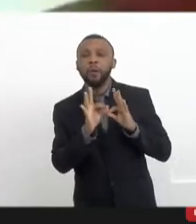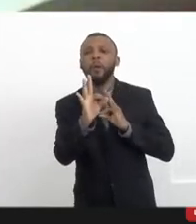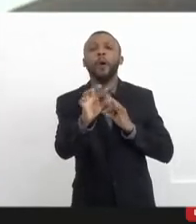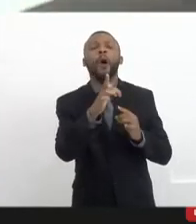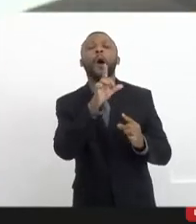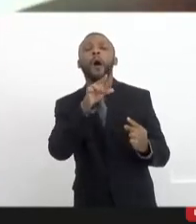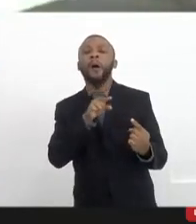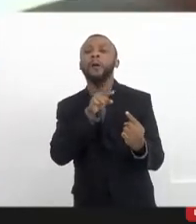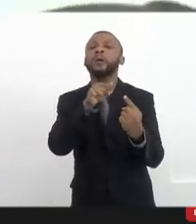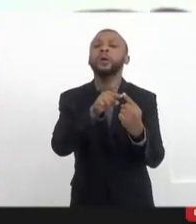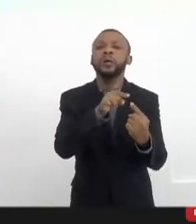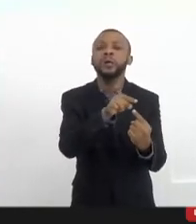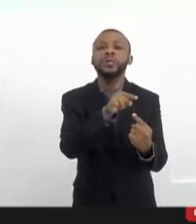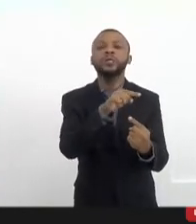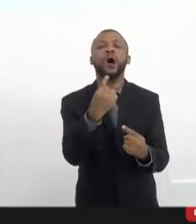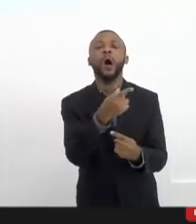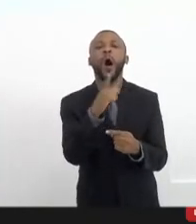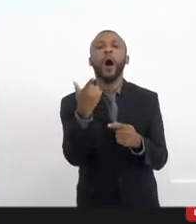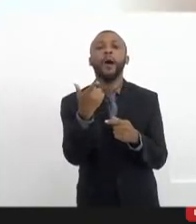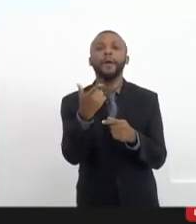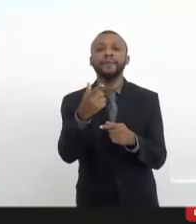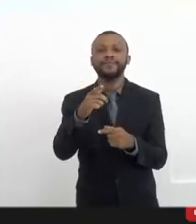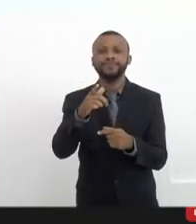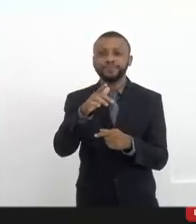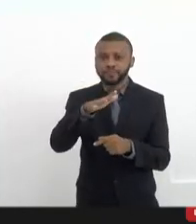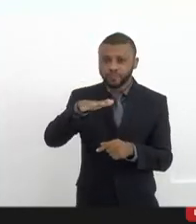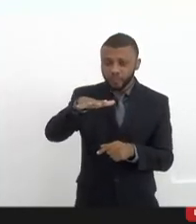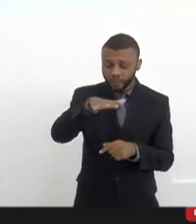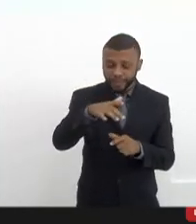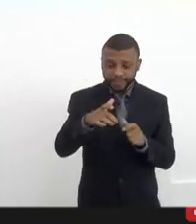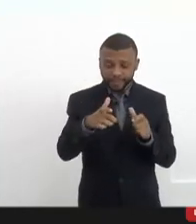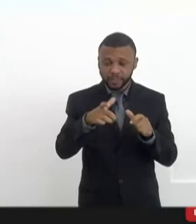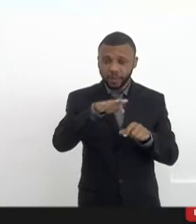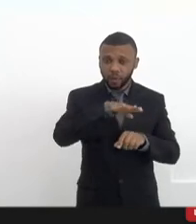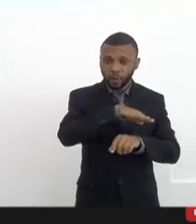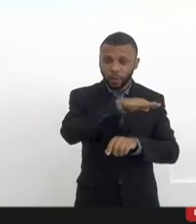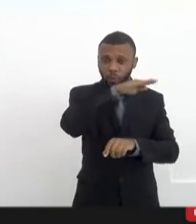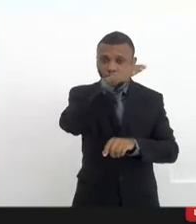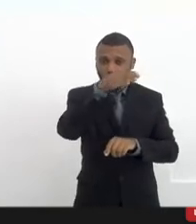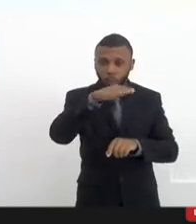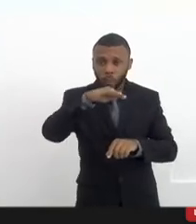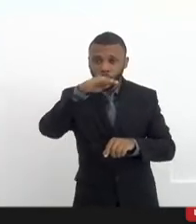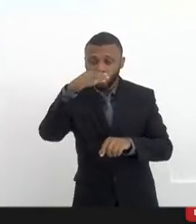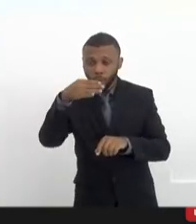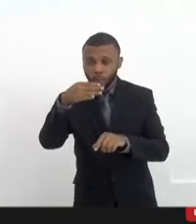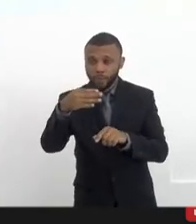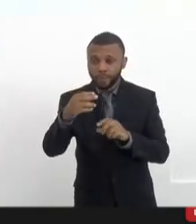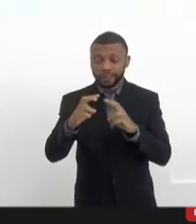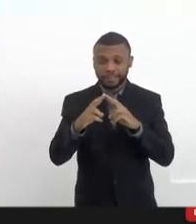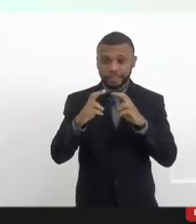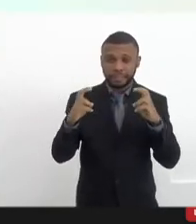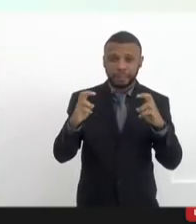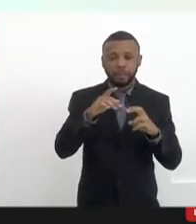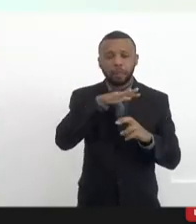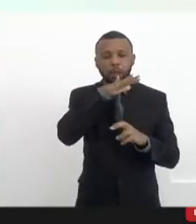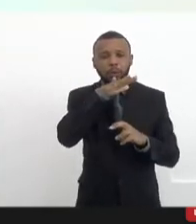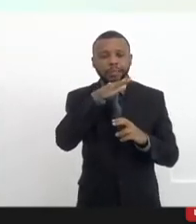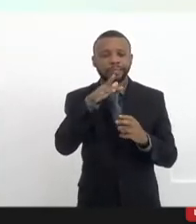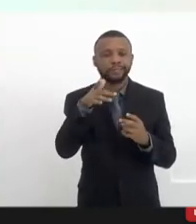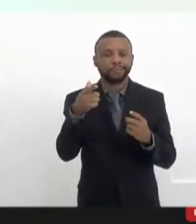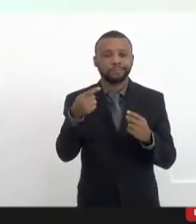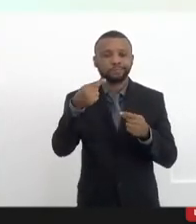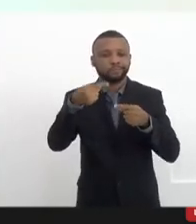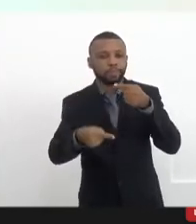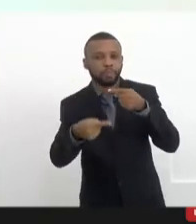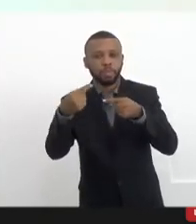nosso relevo, como ainda no Rio de Janeiro, é muito montanhoso. Por isso que